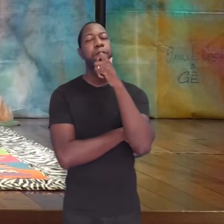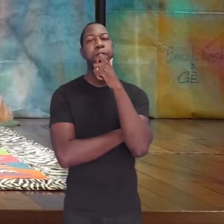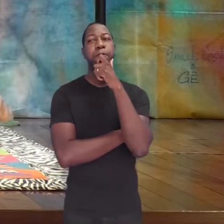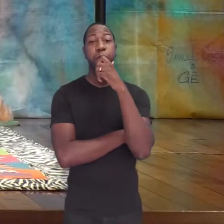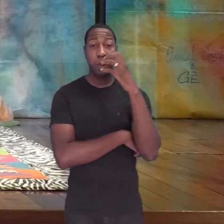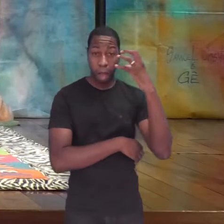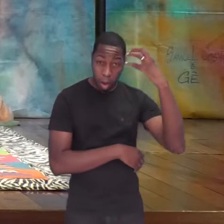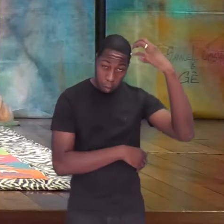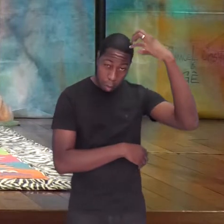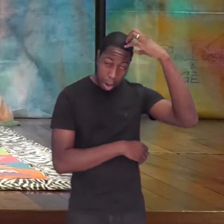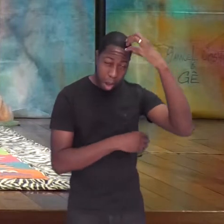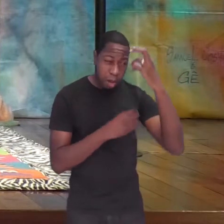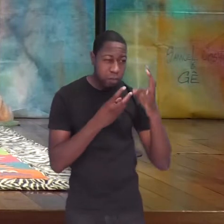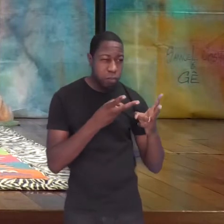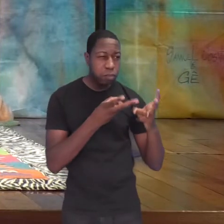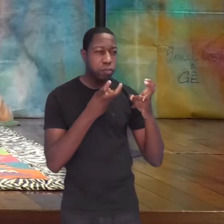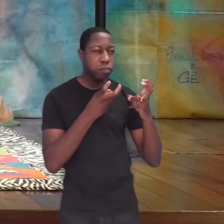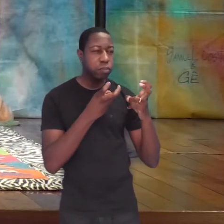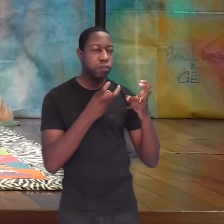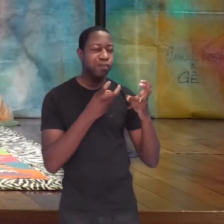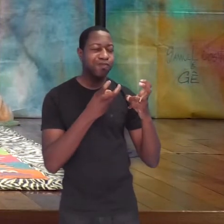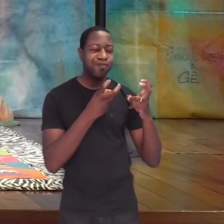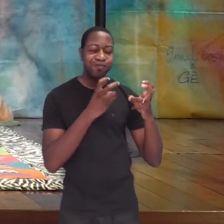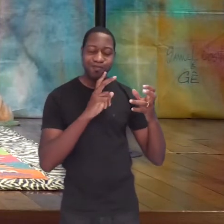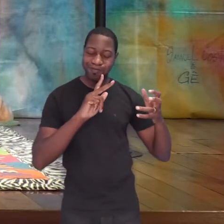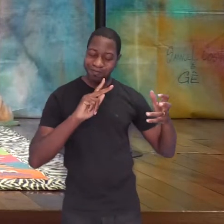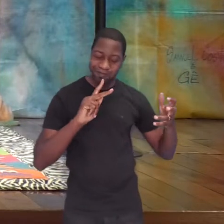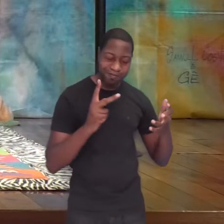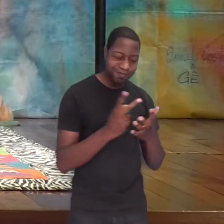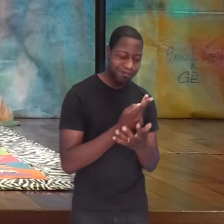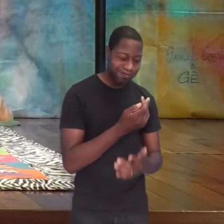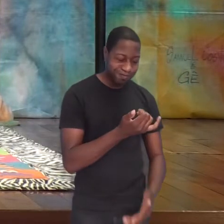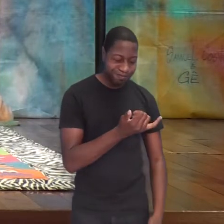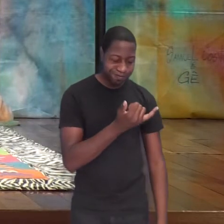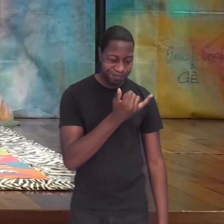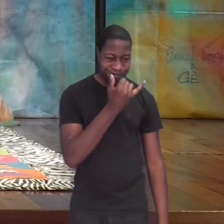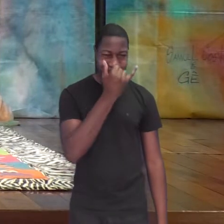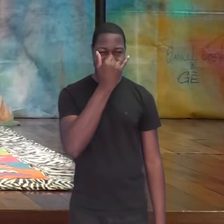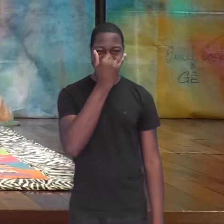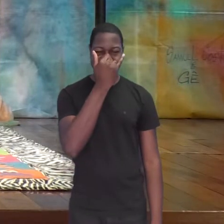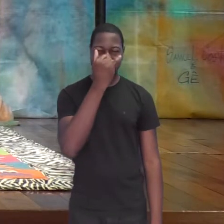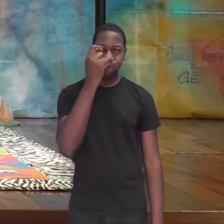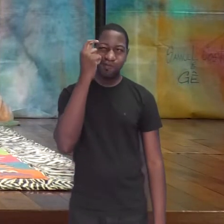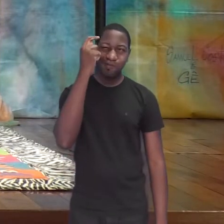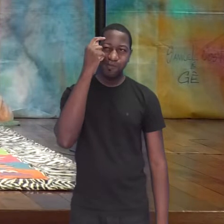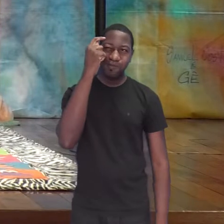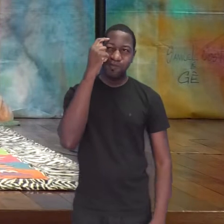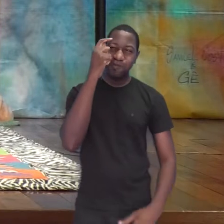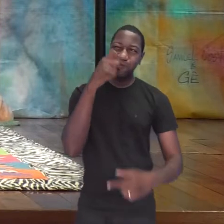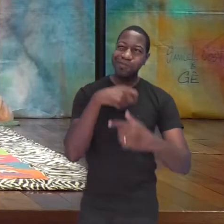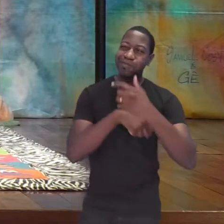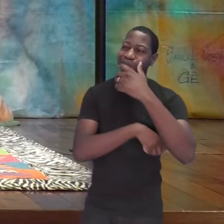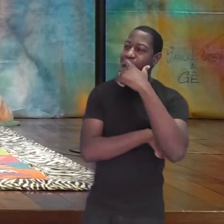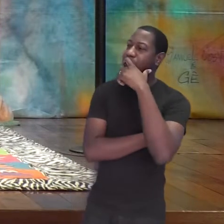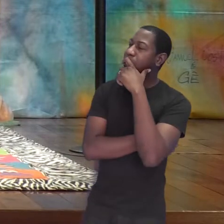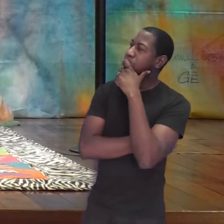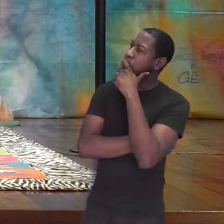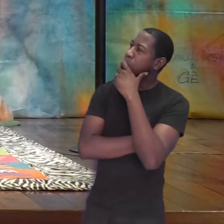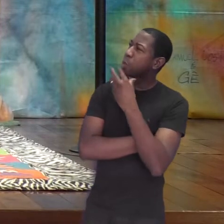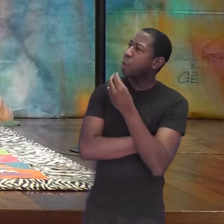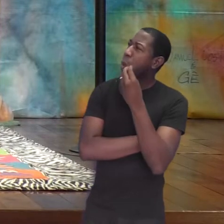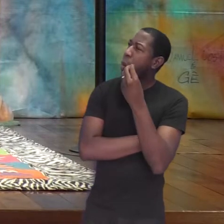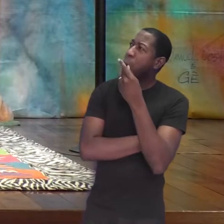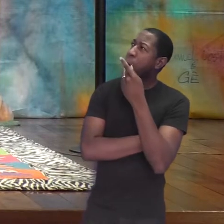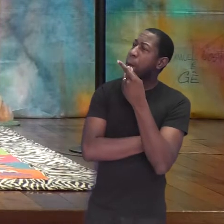naquele momento que tinha feito uma grande besteira e começou a pensar numa solução pra